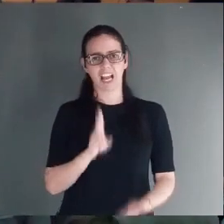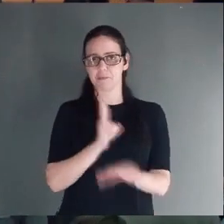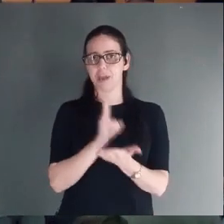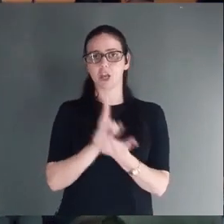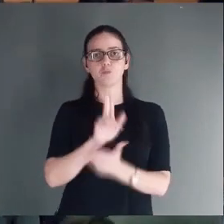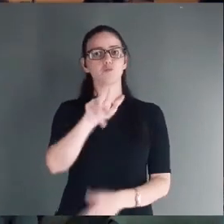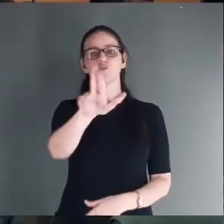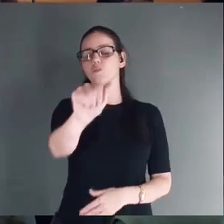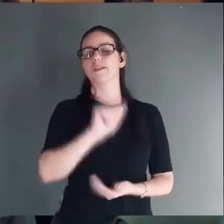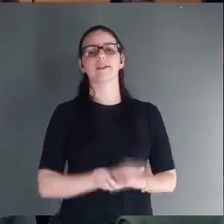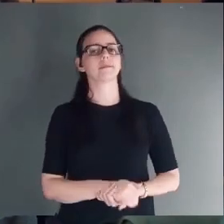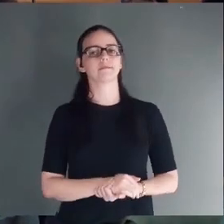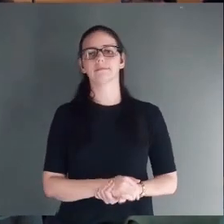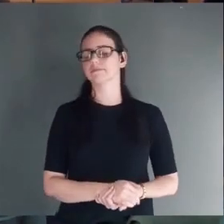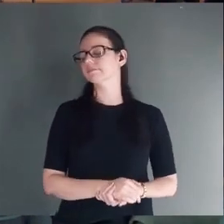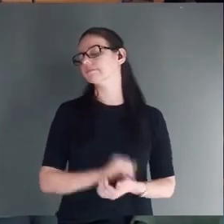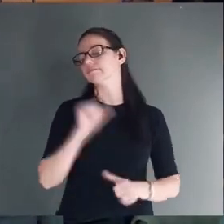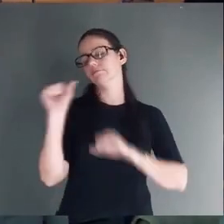Depois que Jesus nasceu.